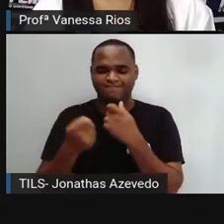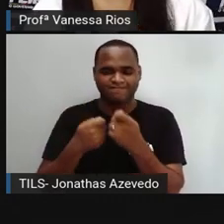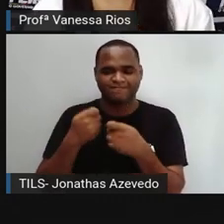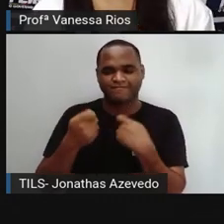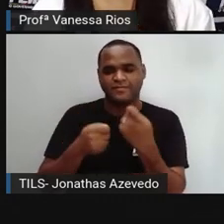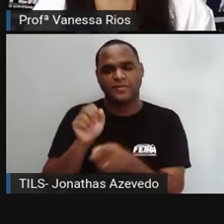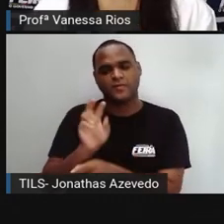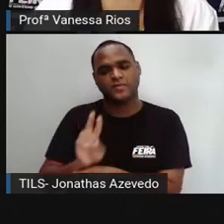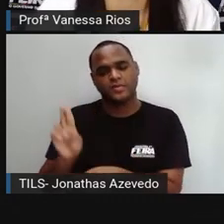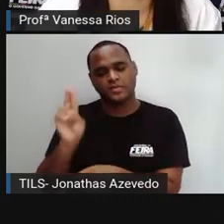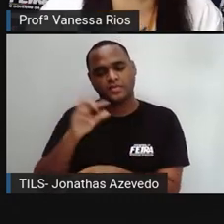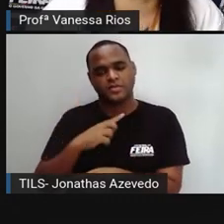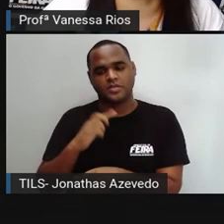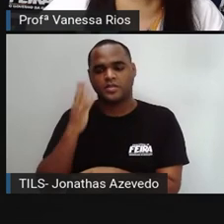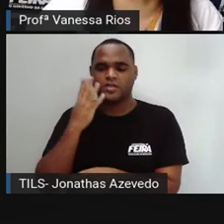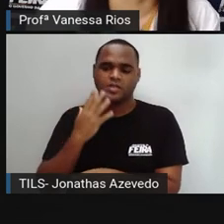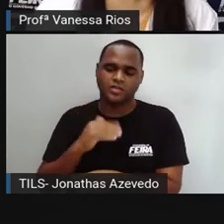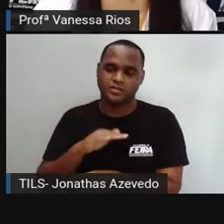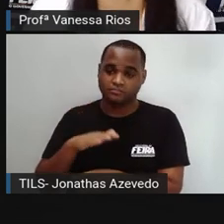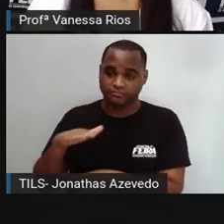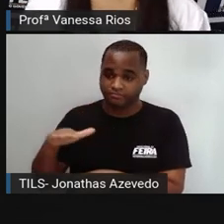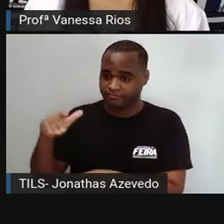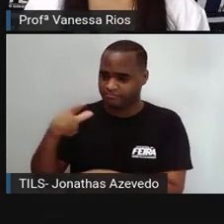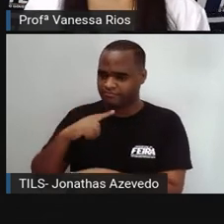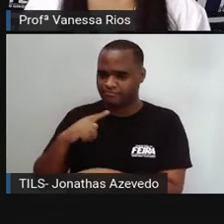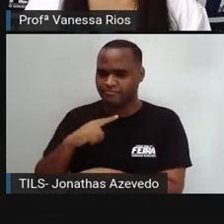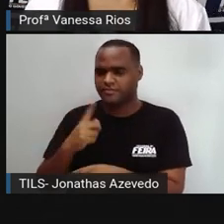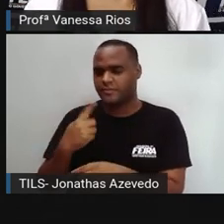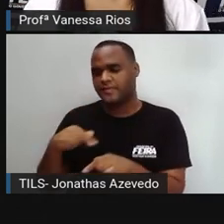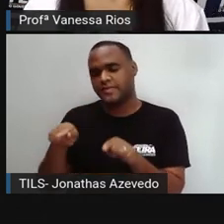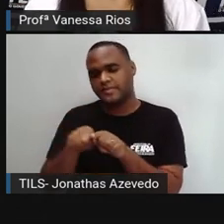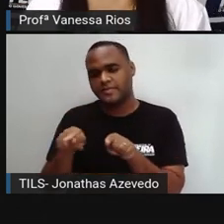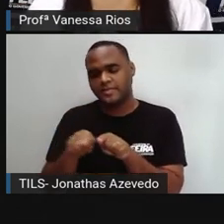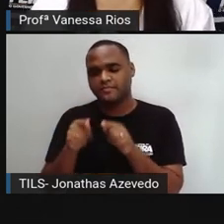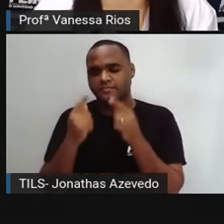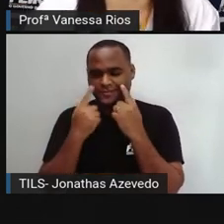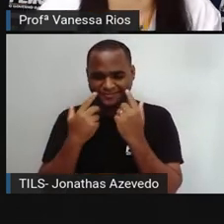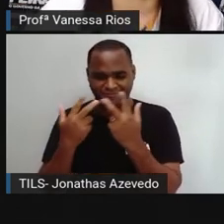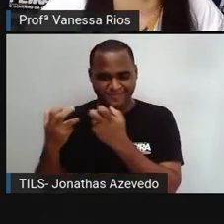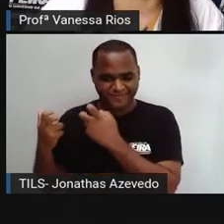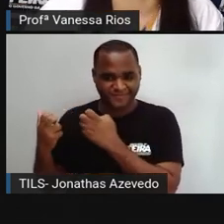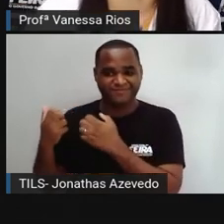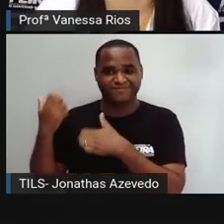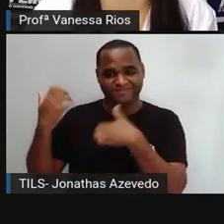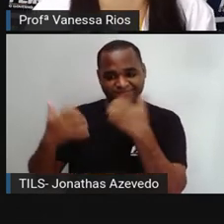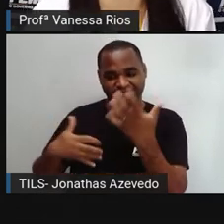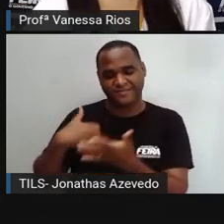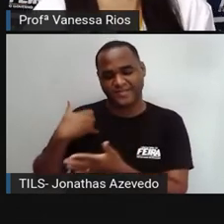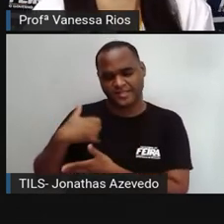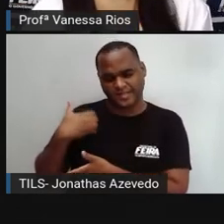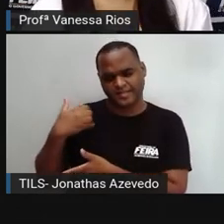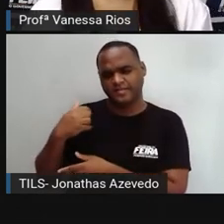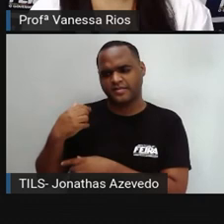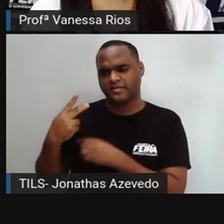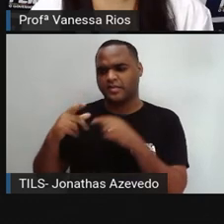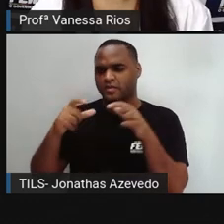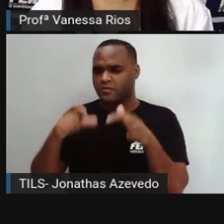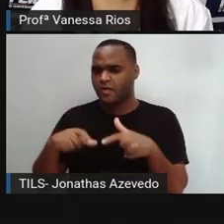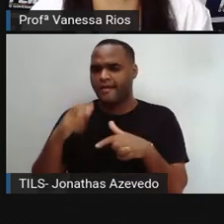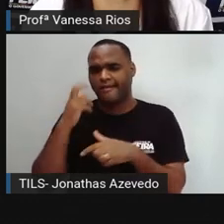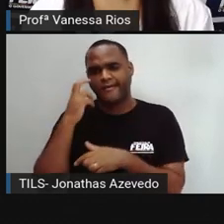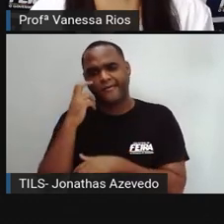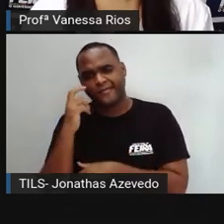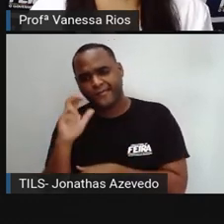gírias utilizadas pelas crianças. Então, a gente também observa que em relação à idade, né? Não só ao local e à